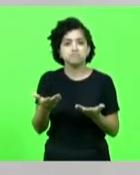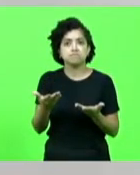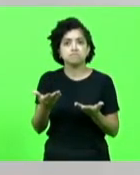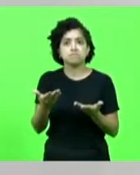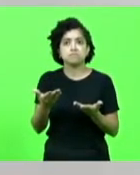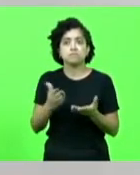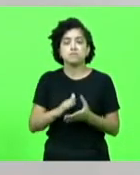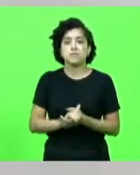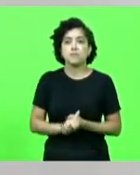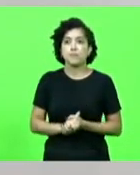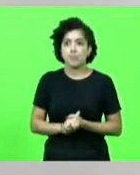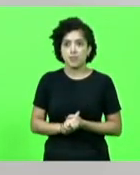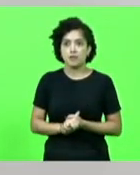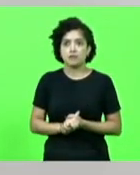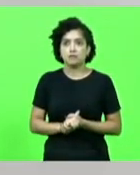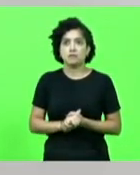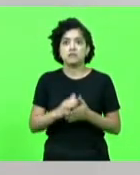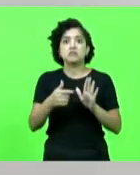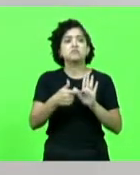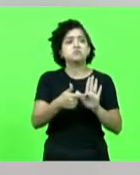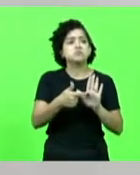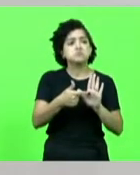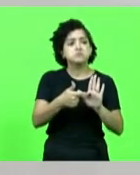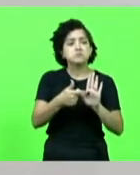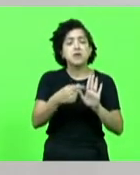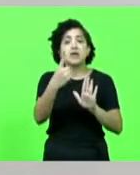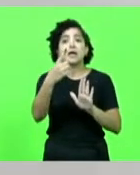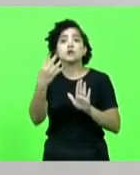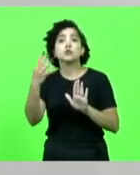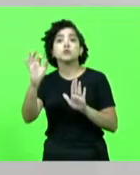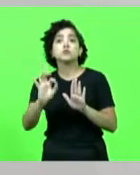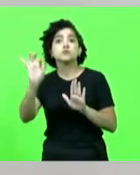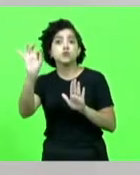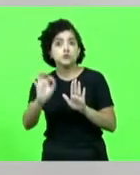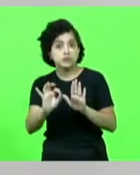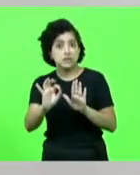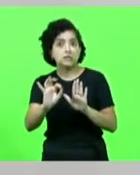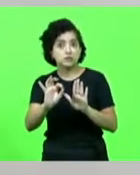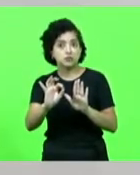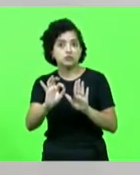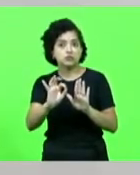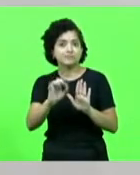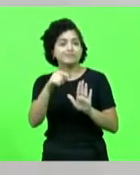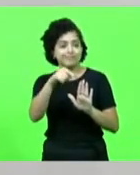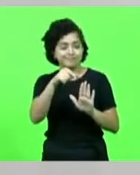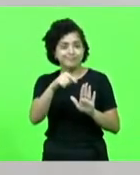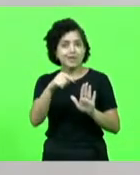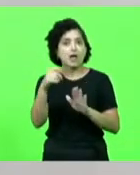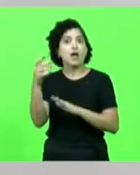serem taxados em 14% na sua aposentadoria.